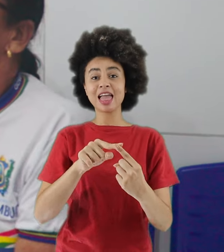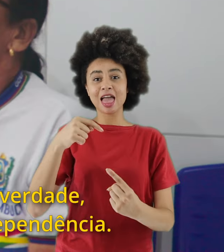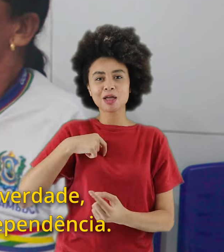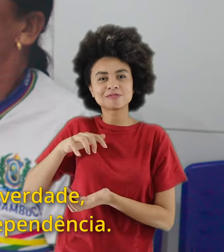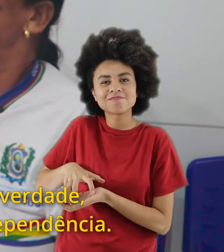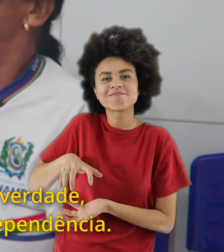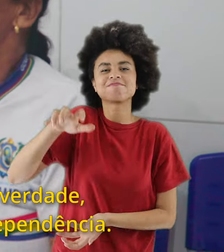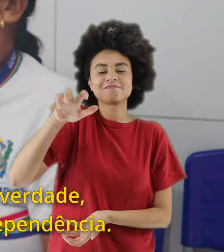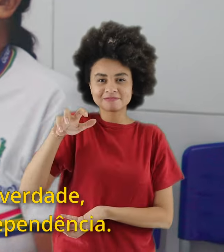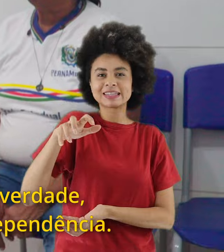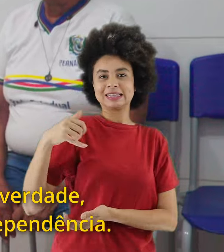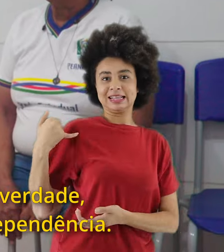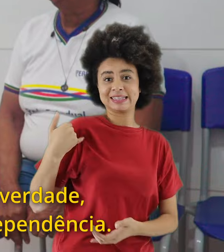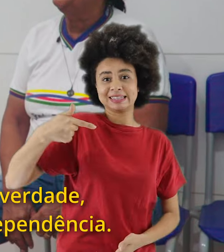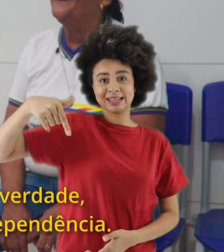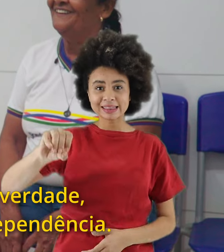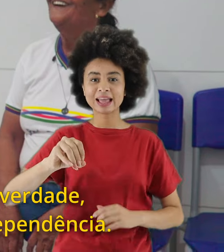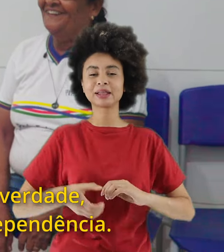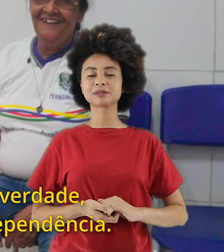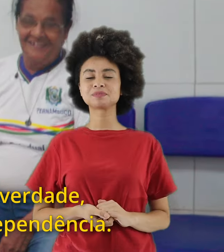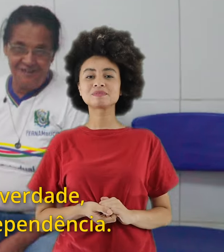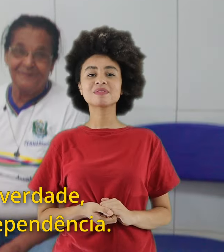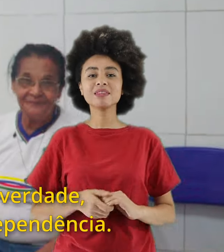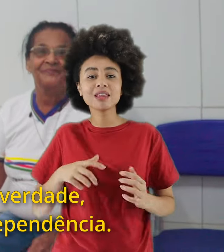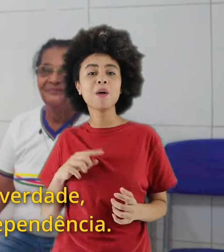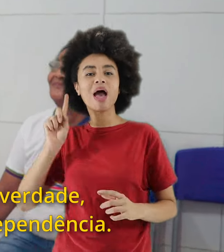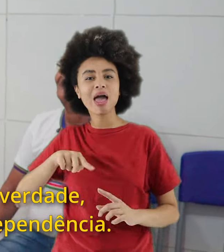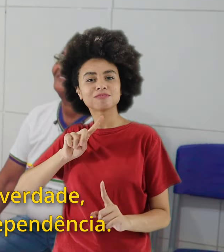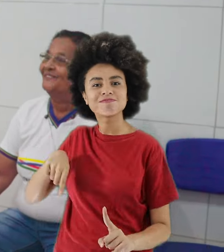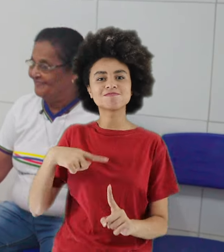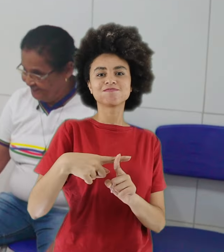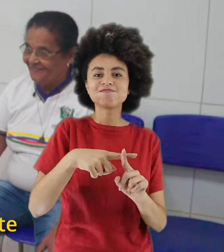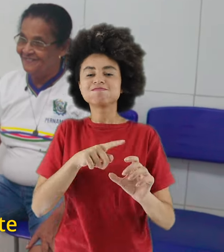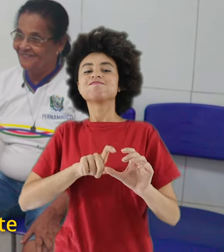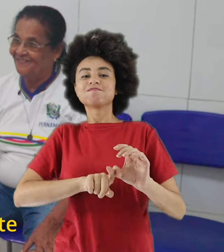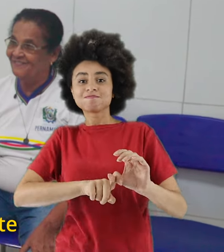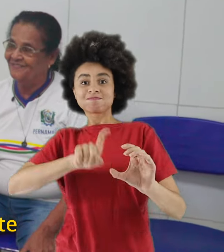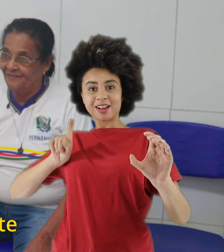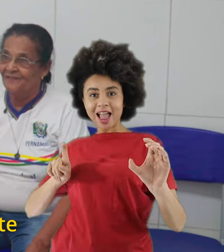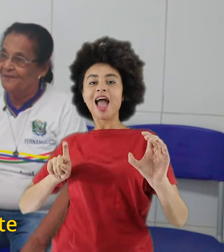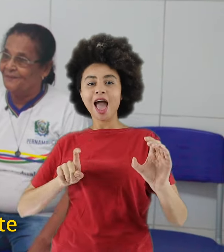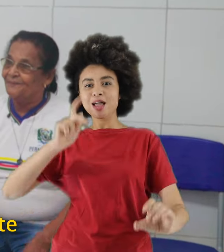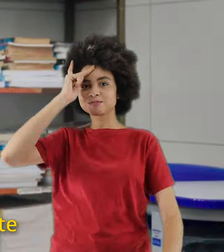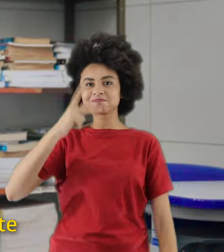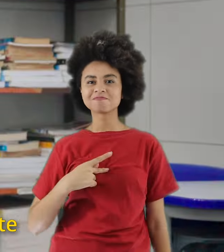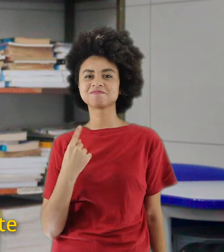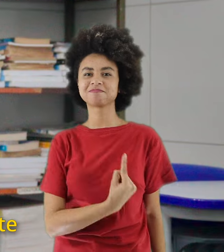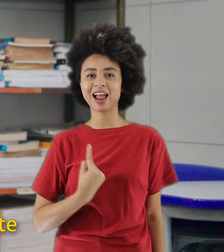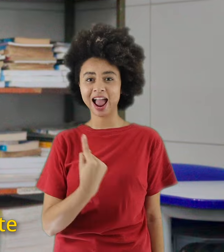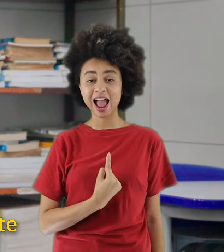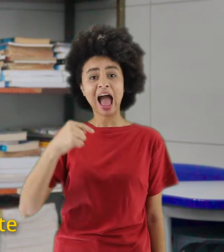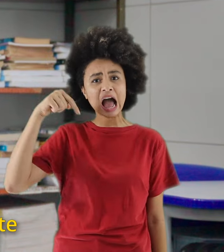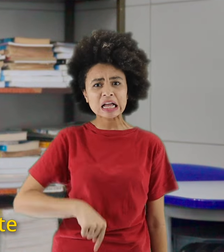anos. A saúde no envelhecimento, na verdade, é a soma da autonomia com a independência. Aqui na penitenciária, é quase